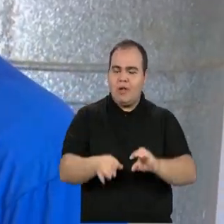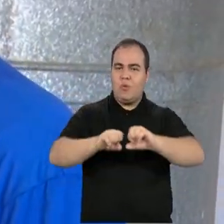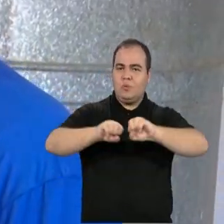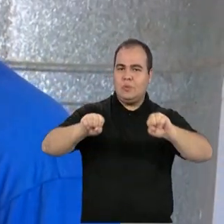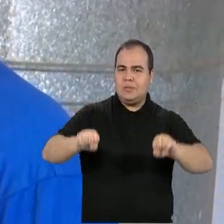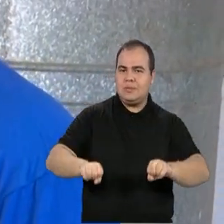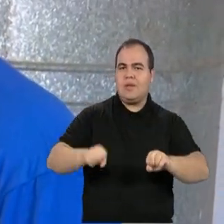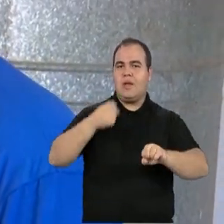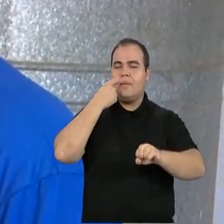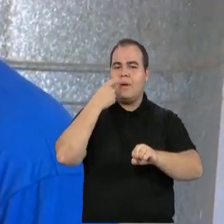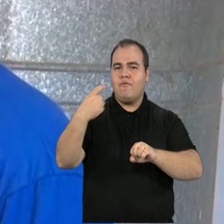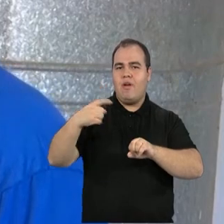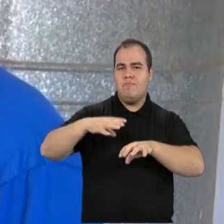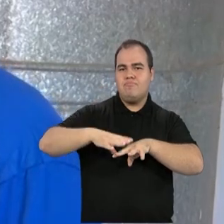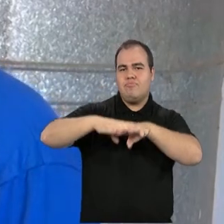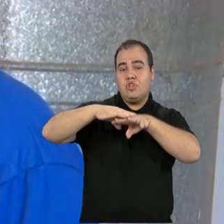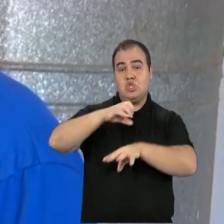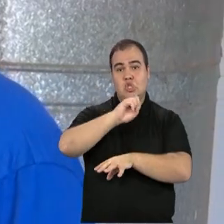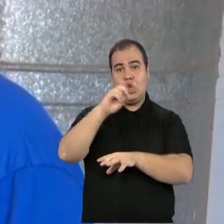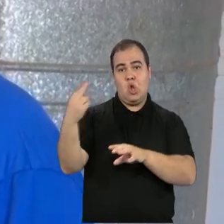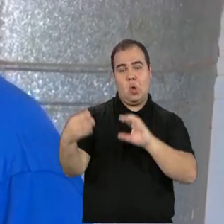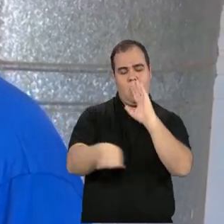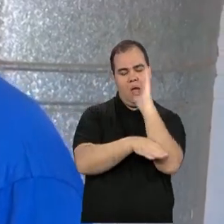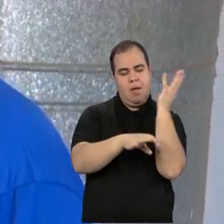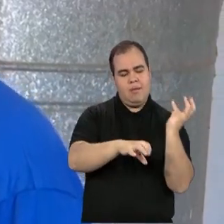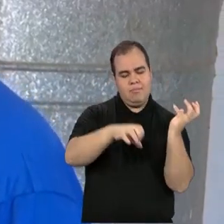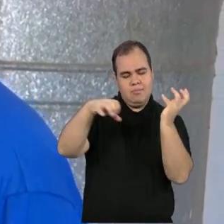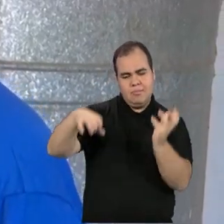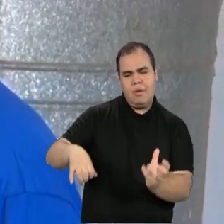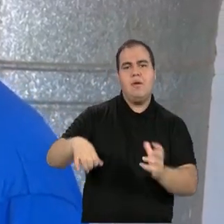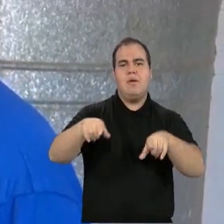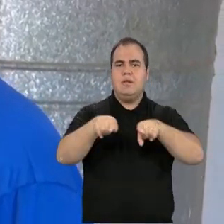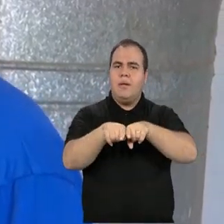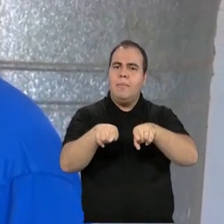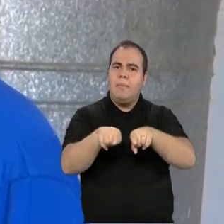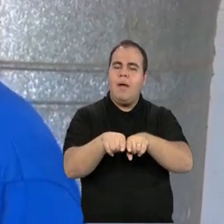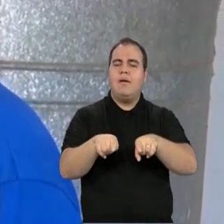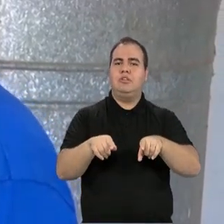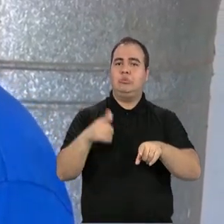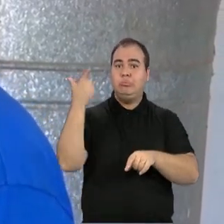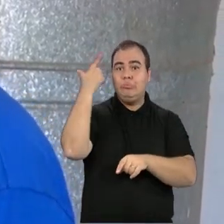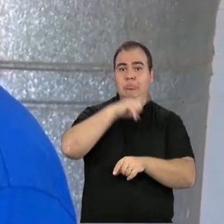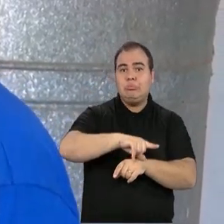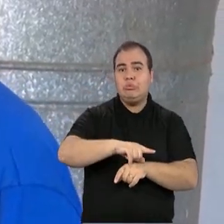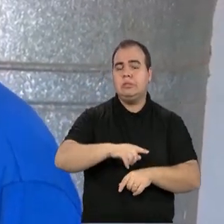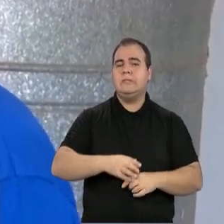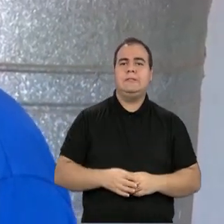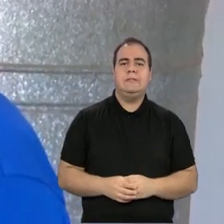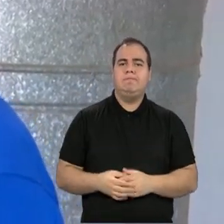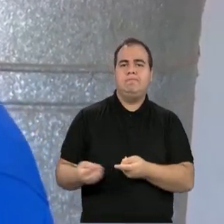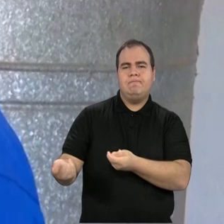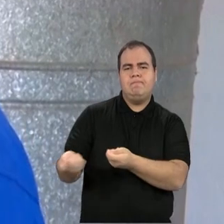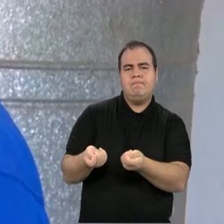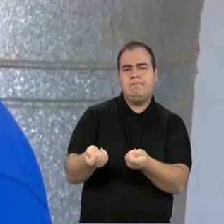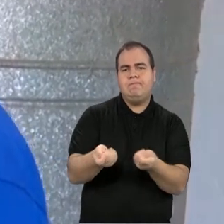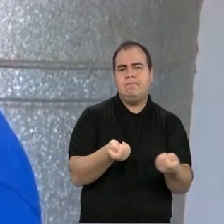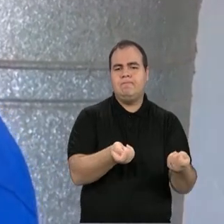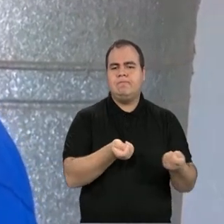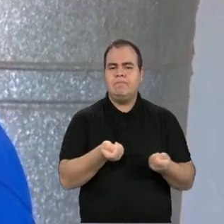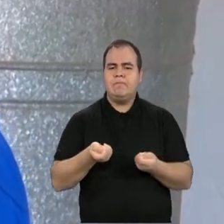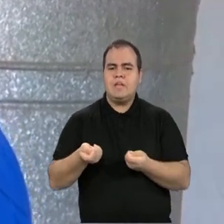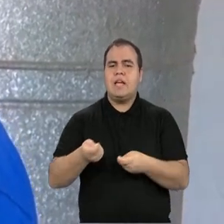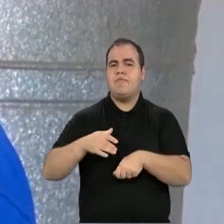pellet, ou a lenha, ele estando ligado, o próprio controlador da granja vai